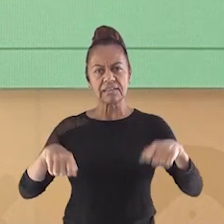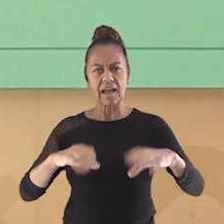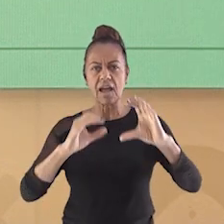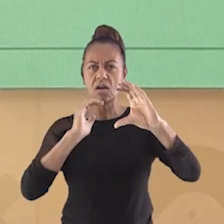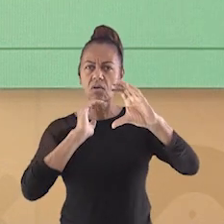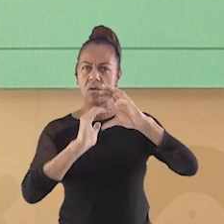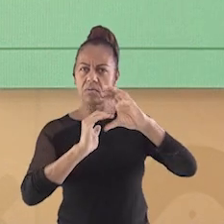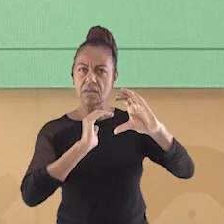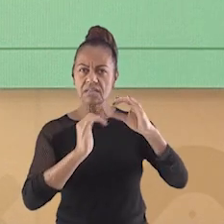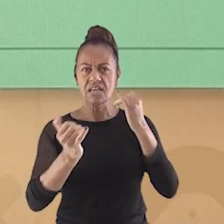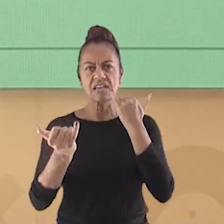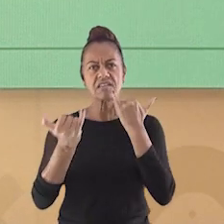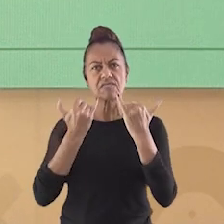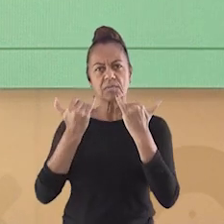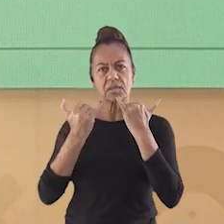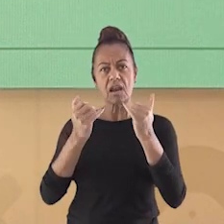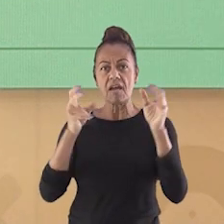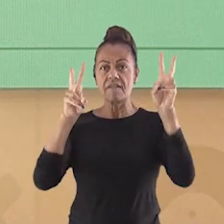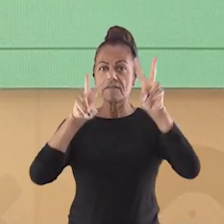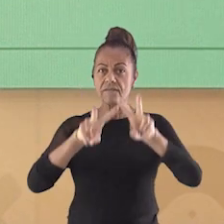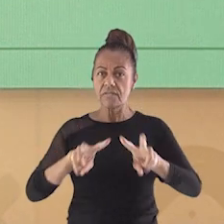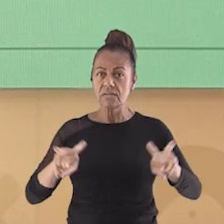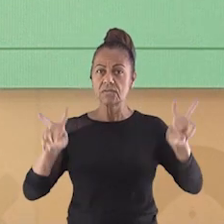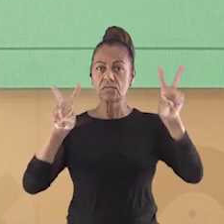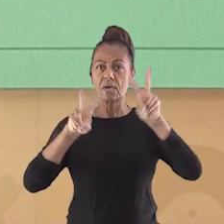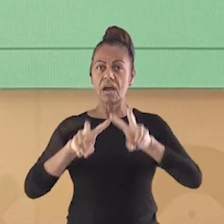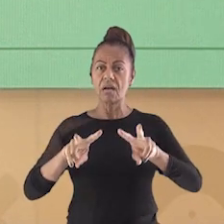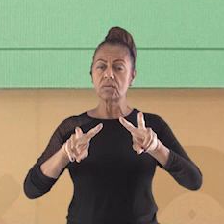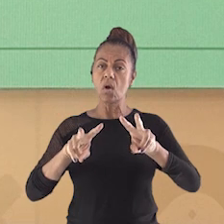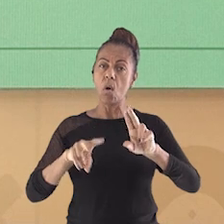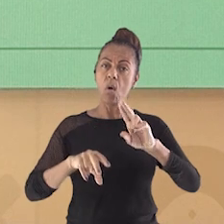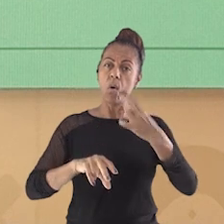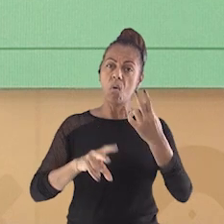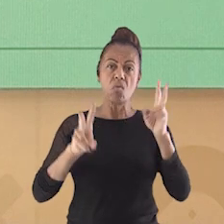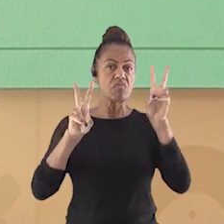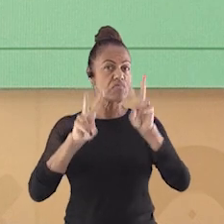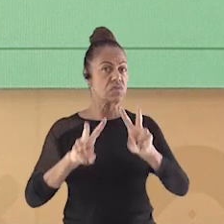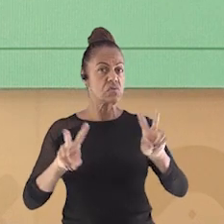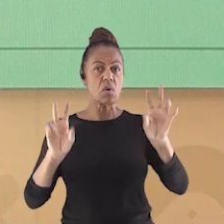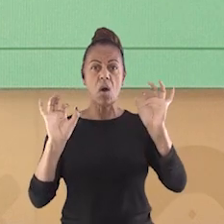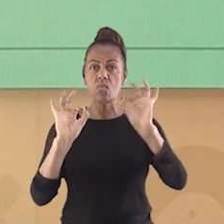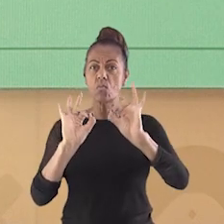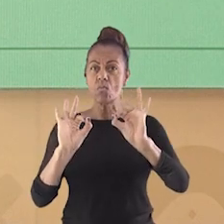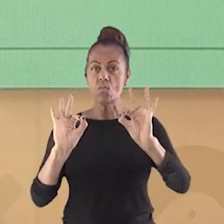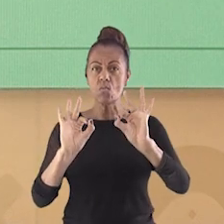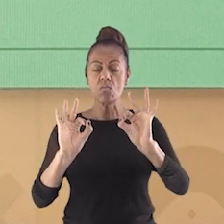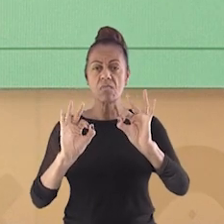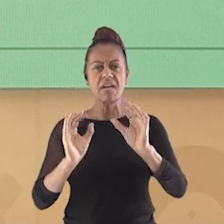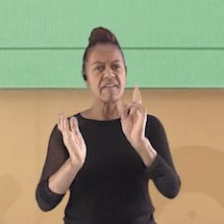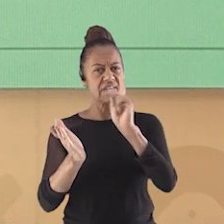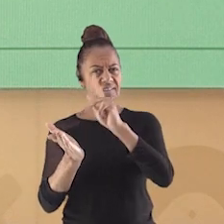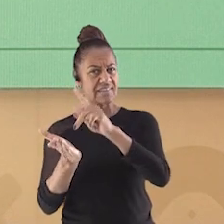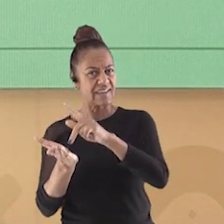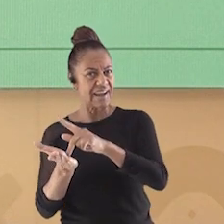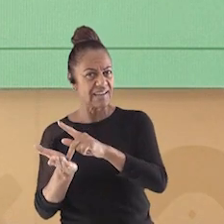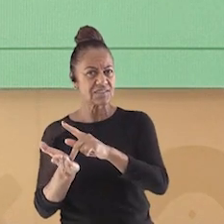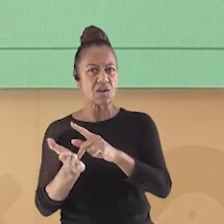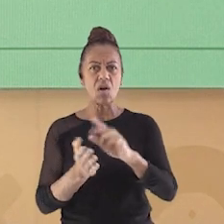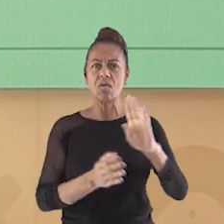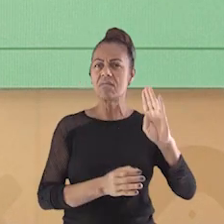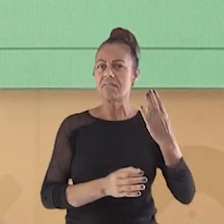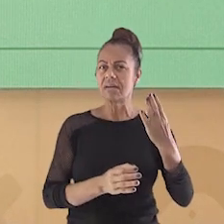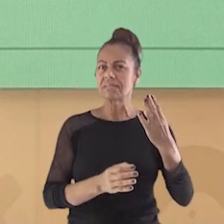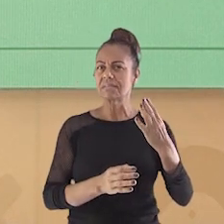informação, tanto visuais como não visuais. Verdadeiro ou falso? 15